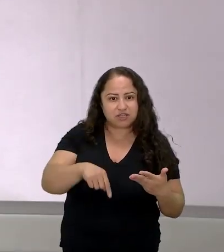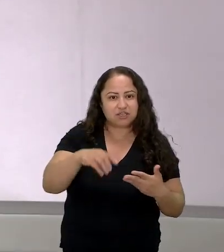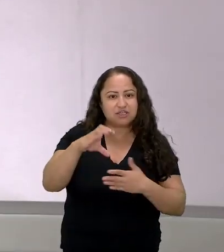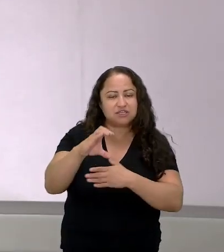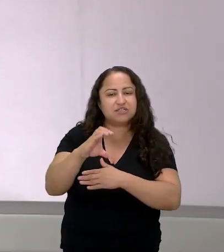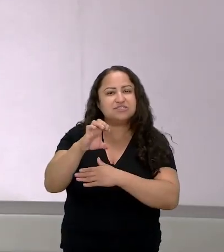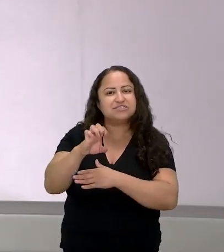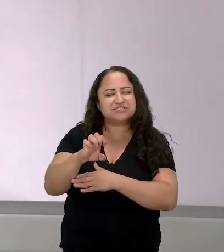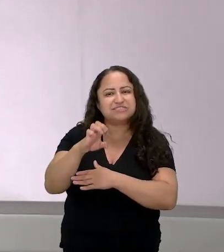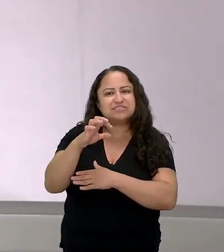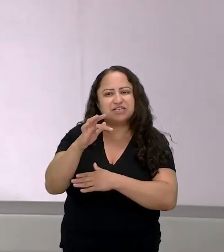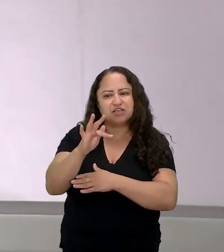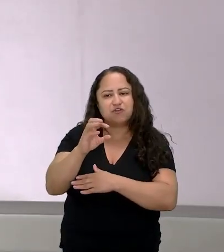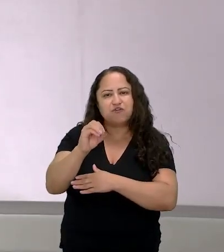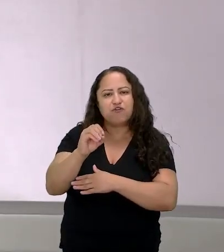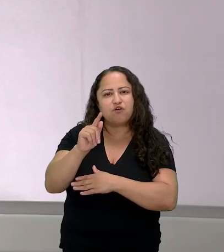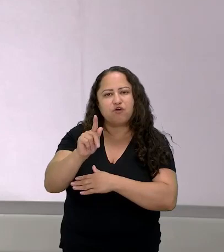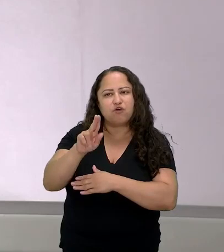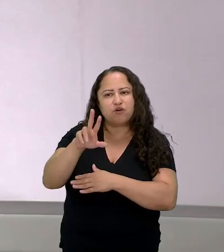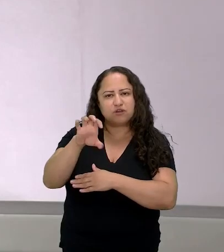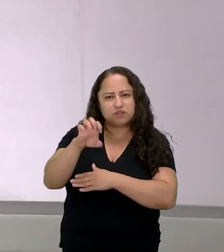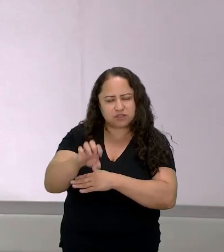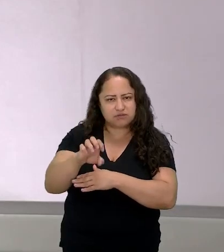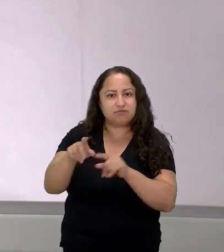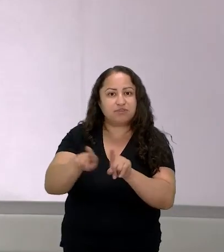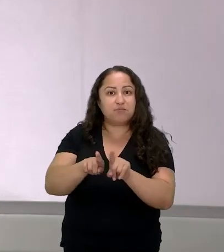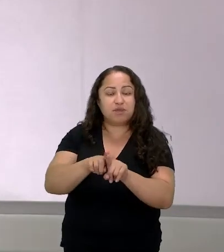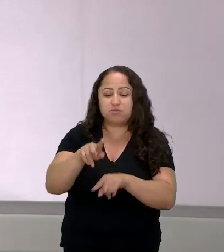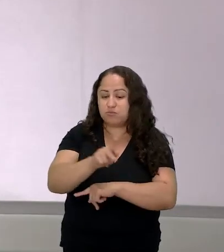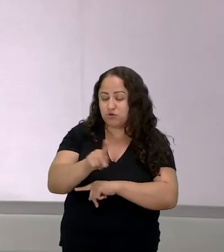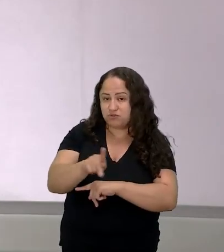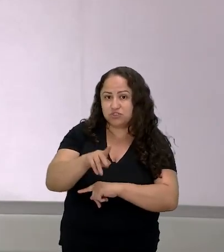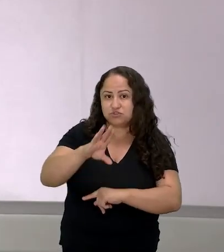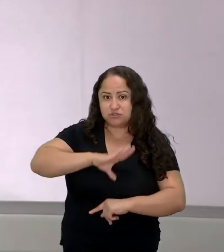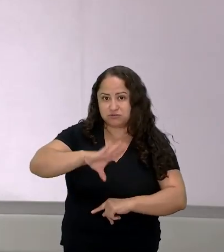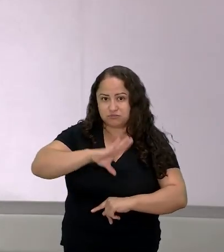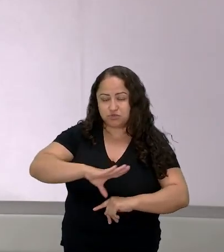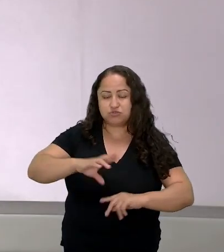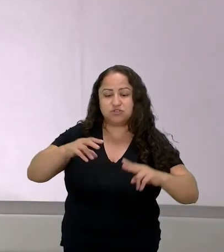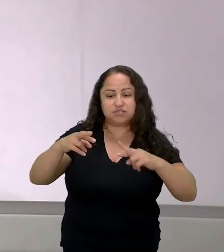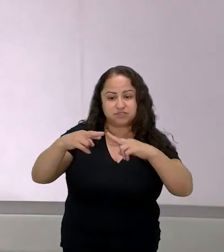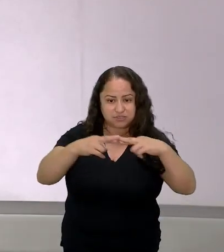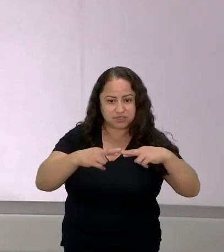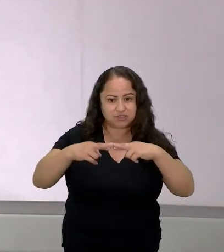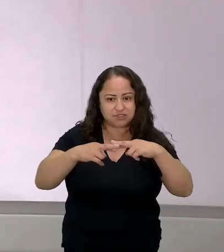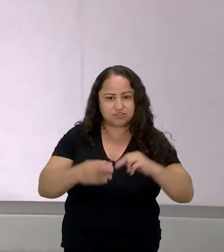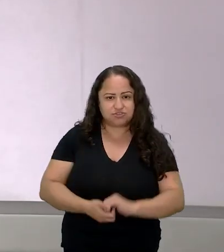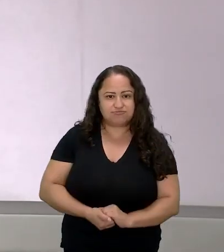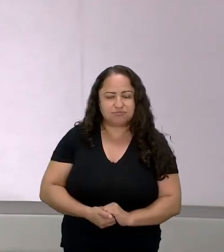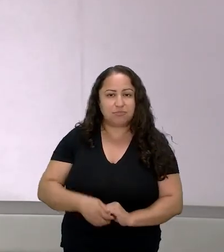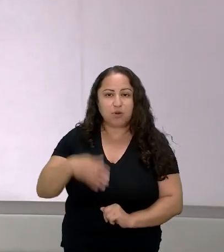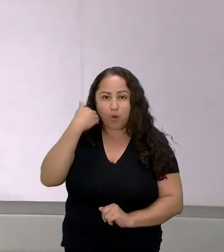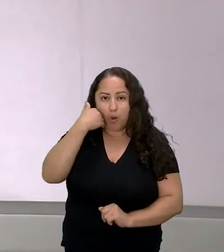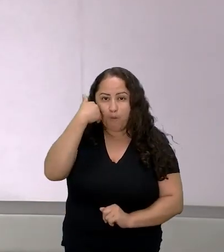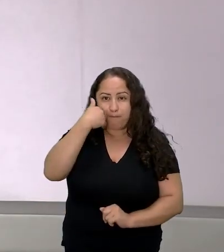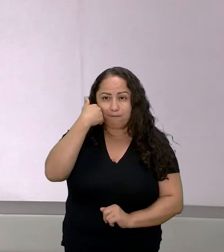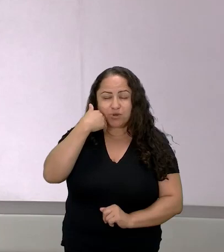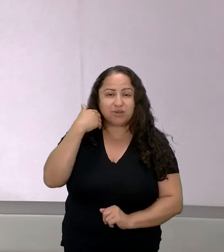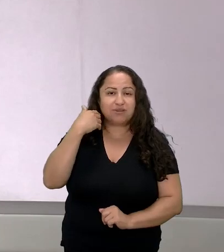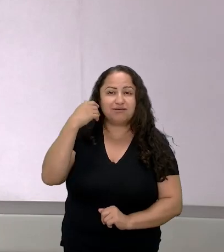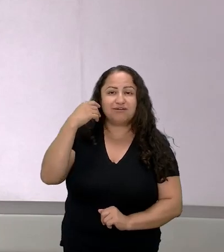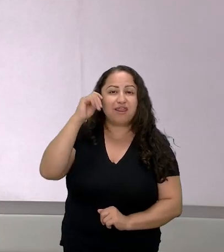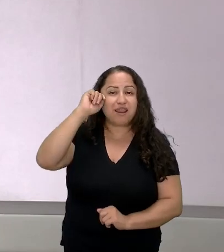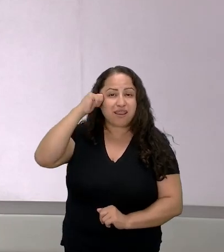como formadora e FAP sou professora de língua portuguesa da rede também eu sou uma mulher negra tenho